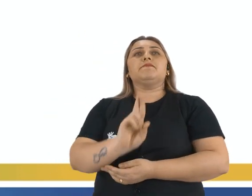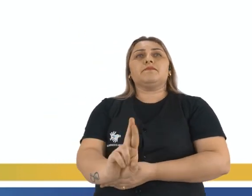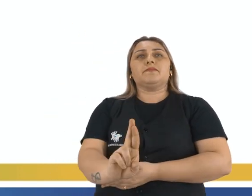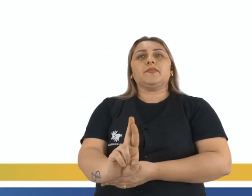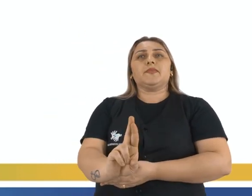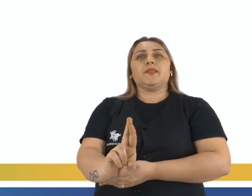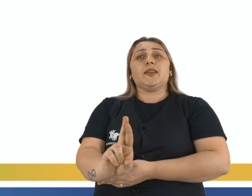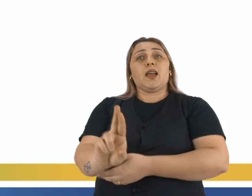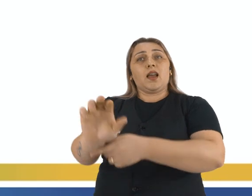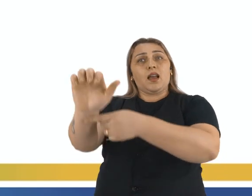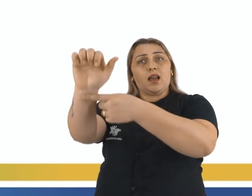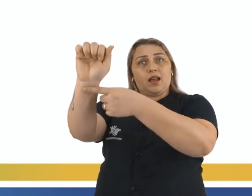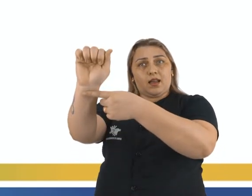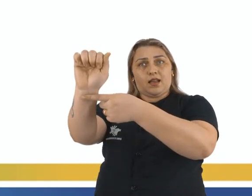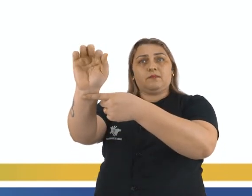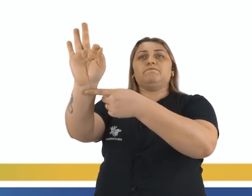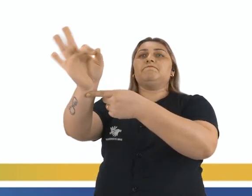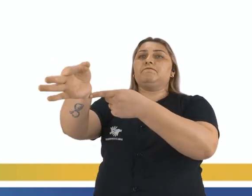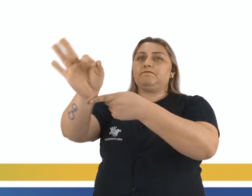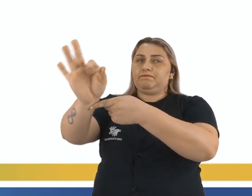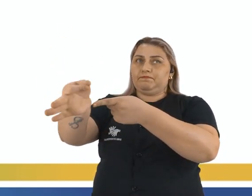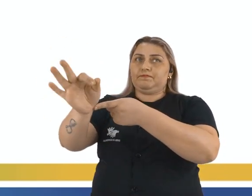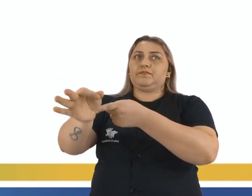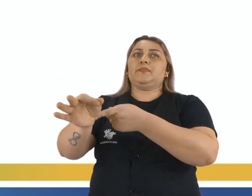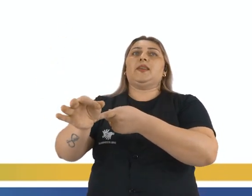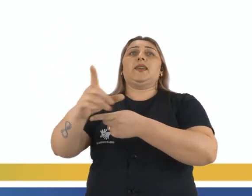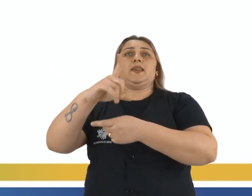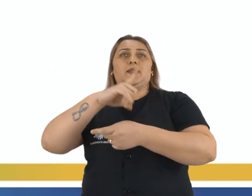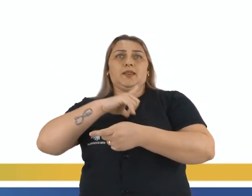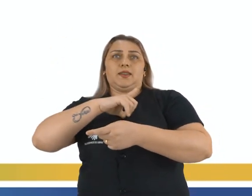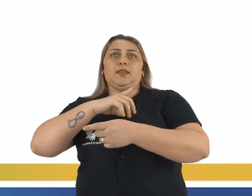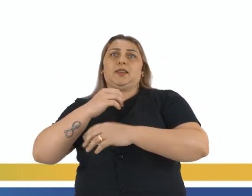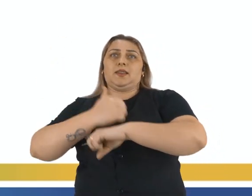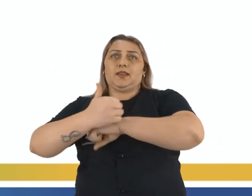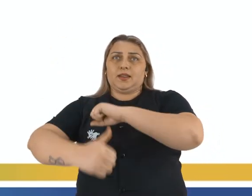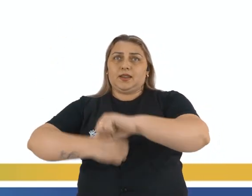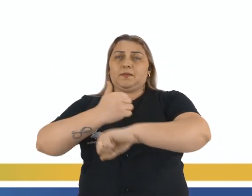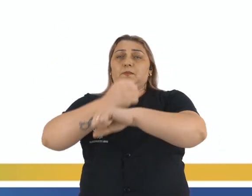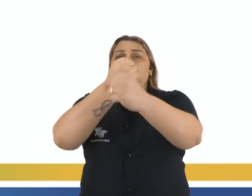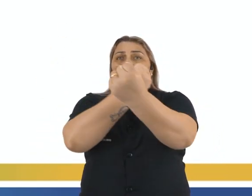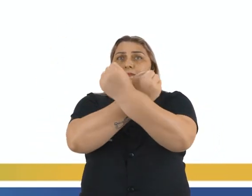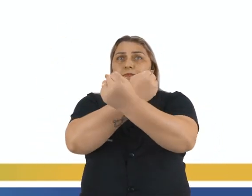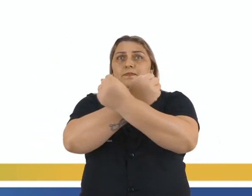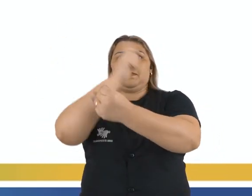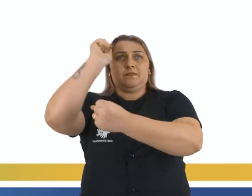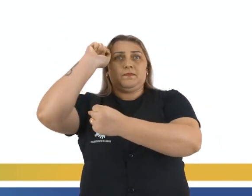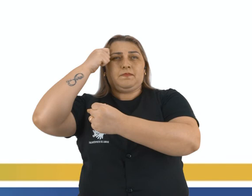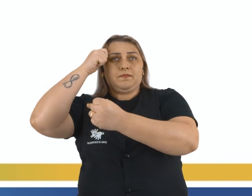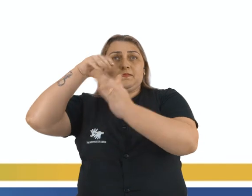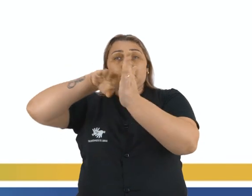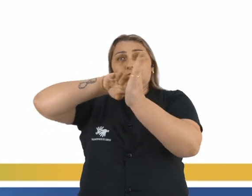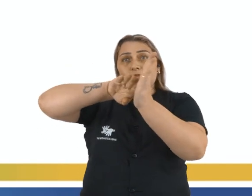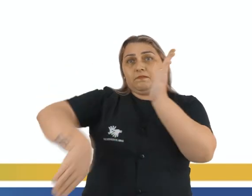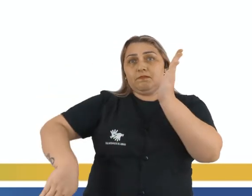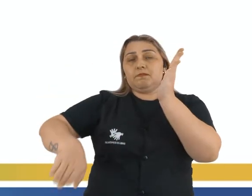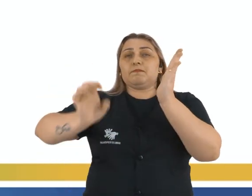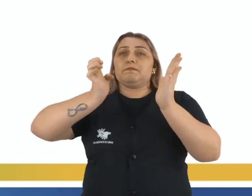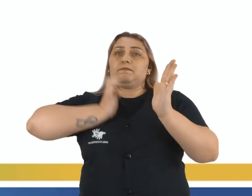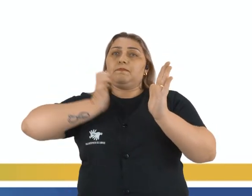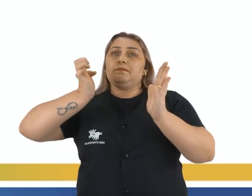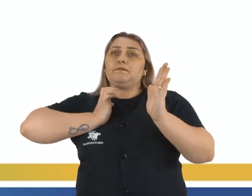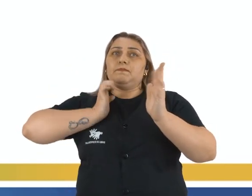Se você respondeu a letra A, você acertou. Por ter sido liderada por escravos africanos,